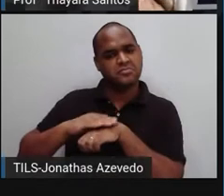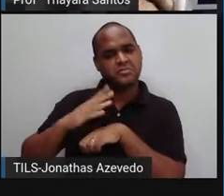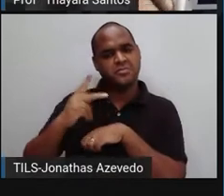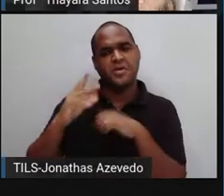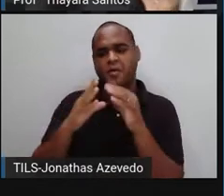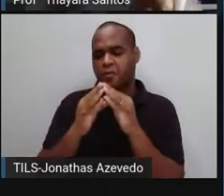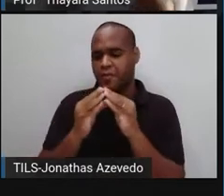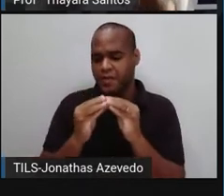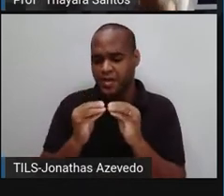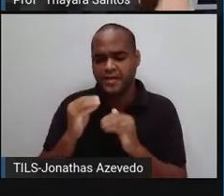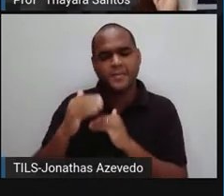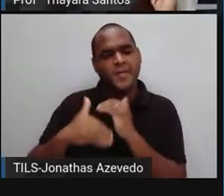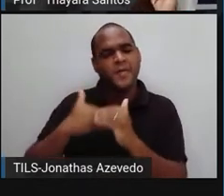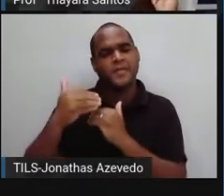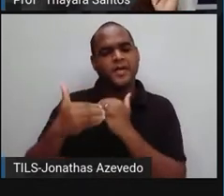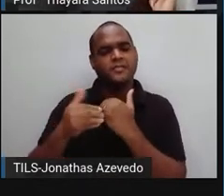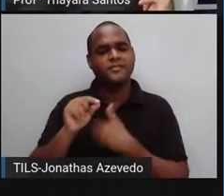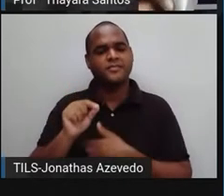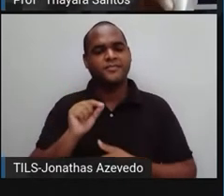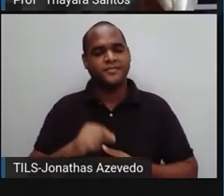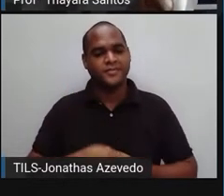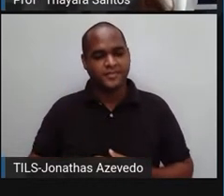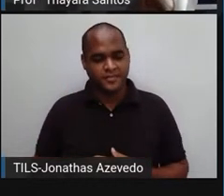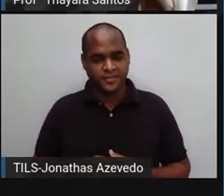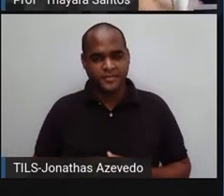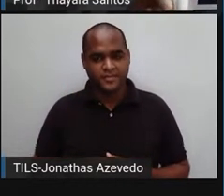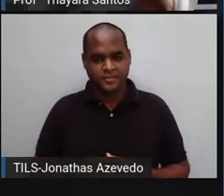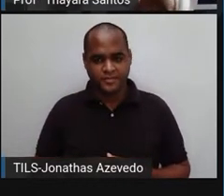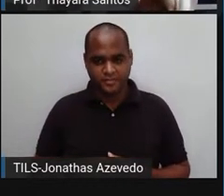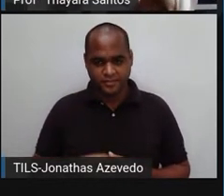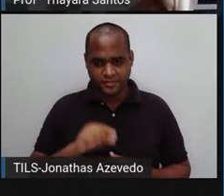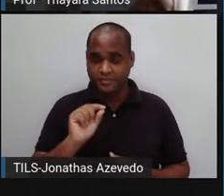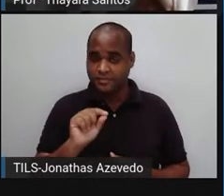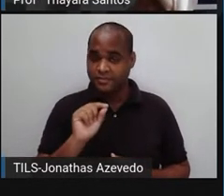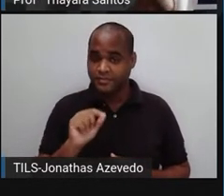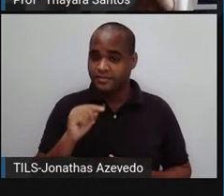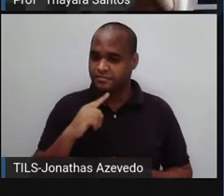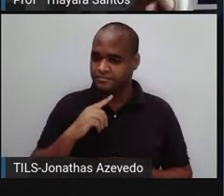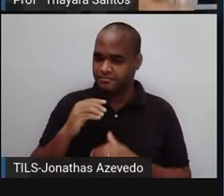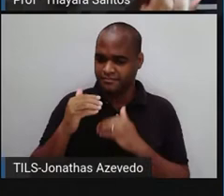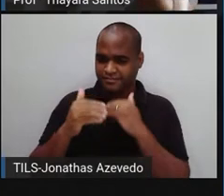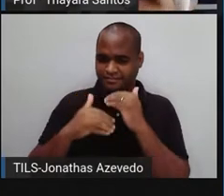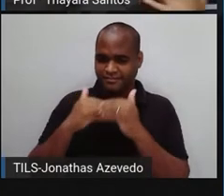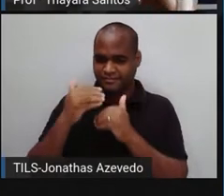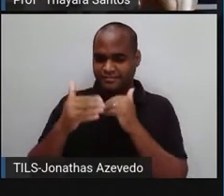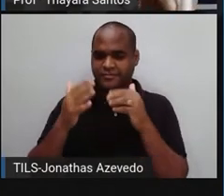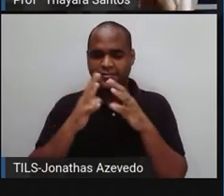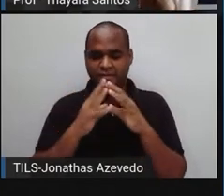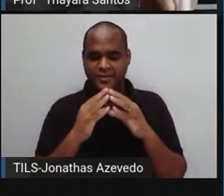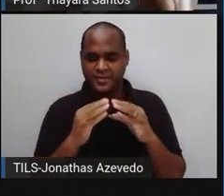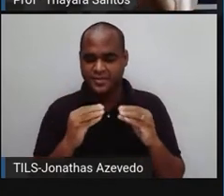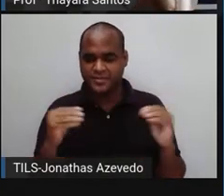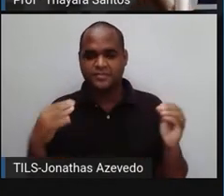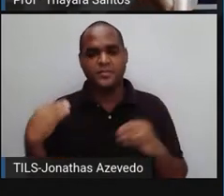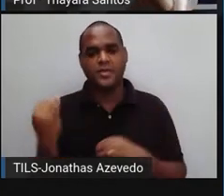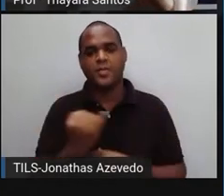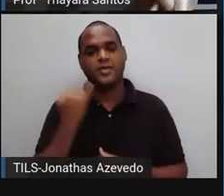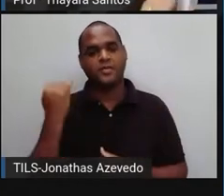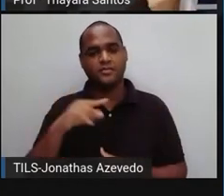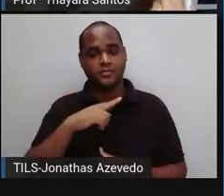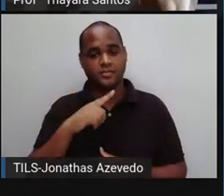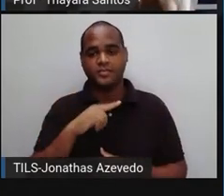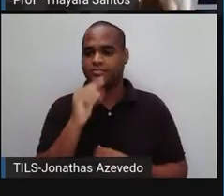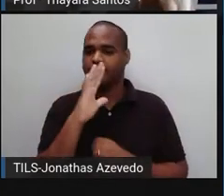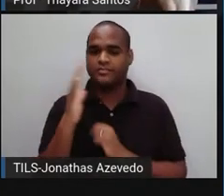processo de decomposição? Quem faz a decomposição, esse processo que é tão importante na natureza,